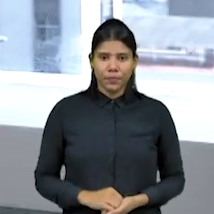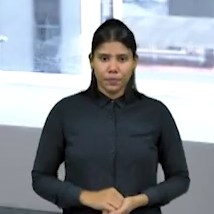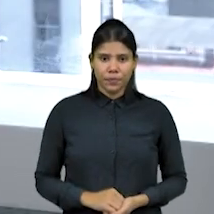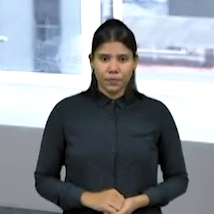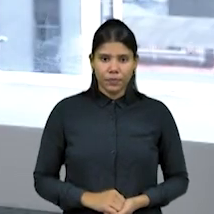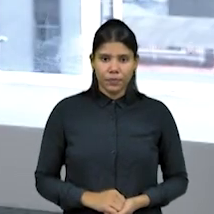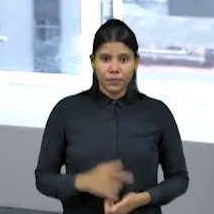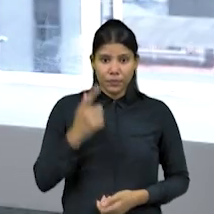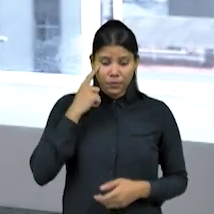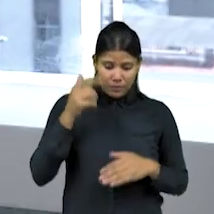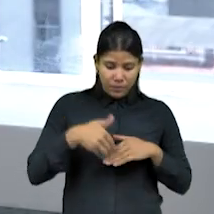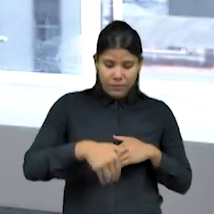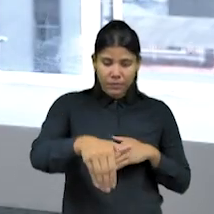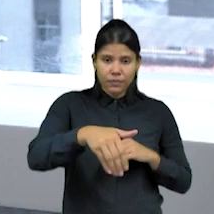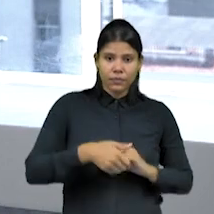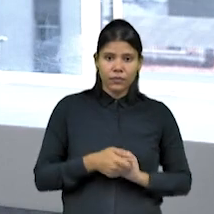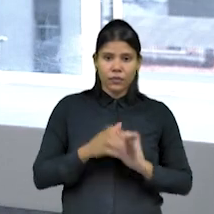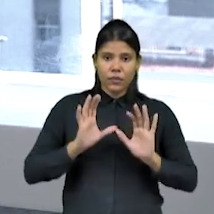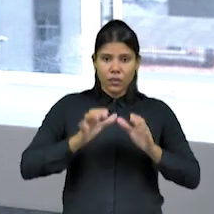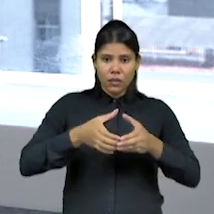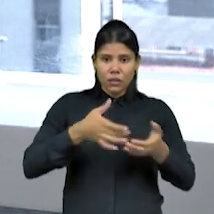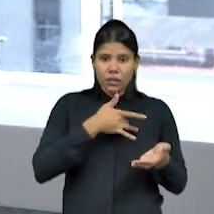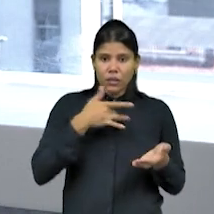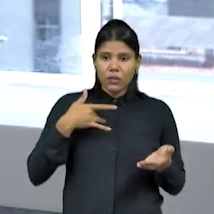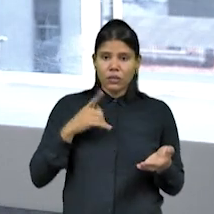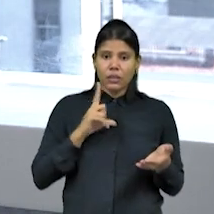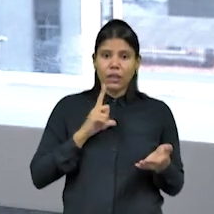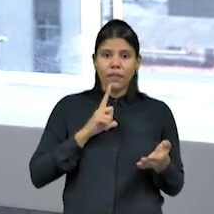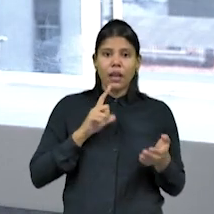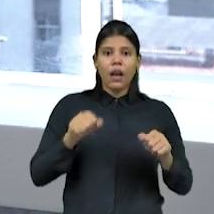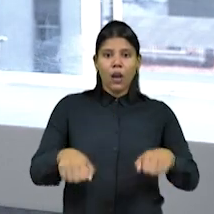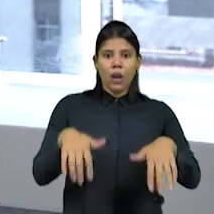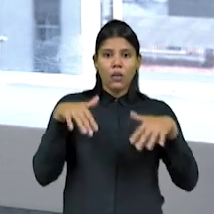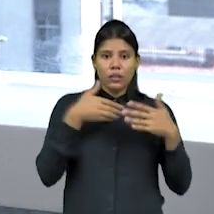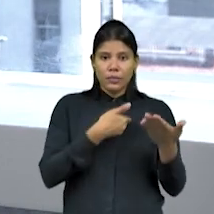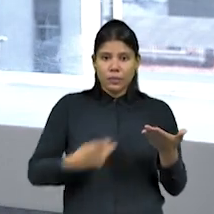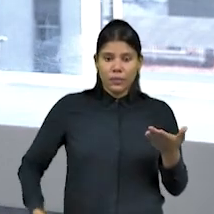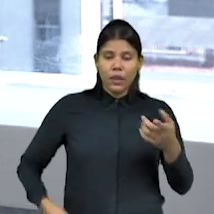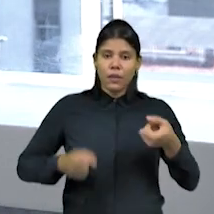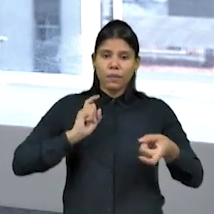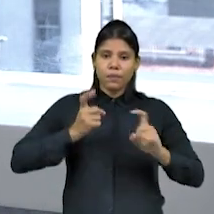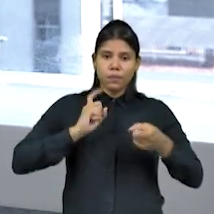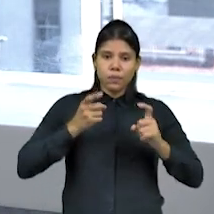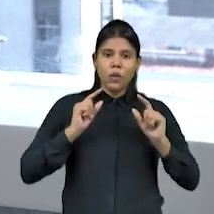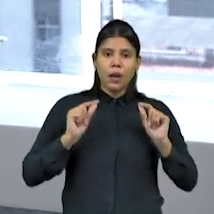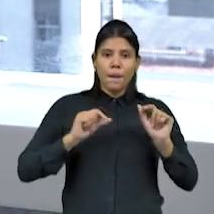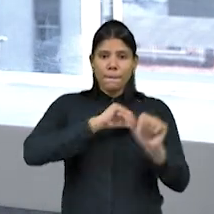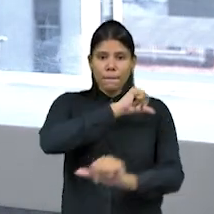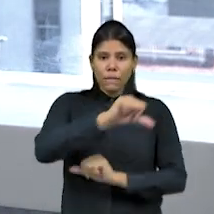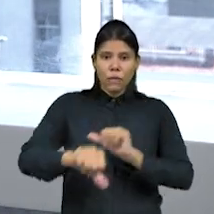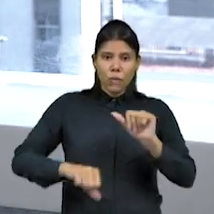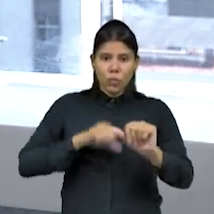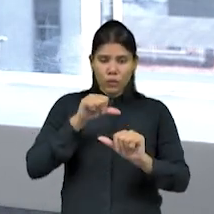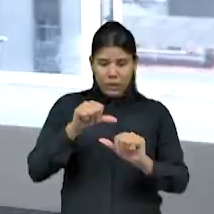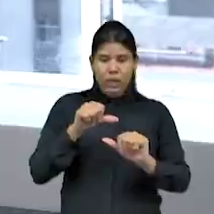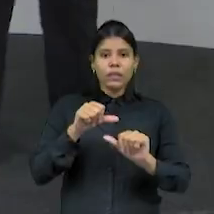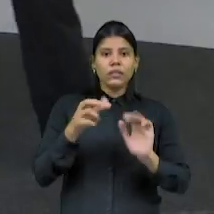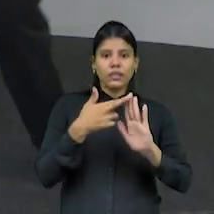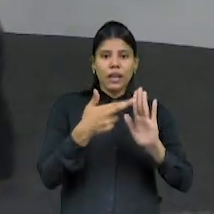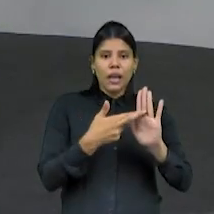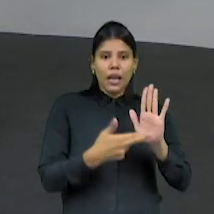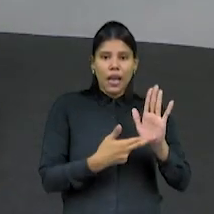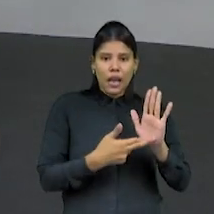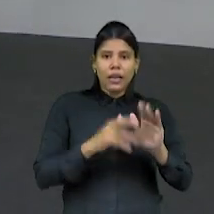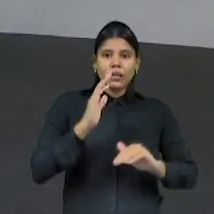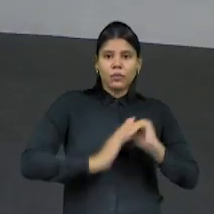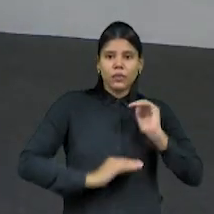Veja a seguir, Comissão de Saúde realiza audiência pública para debater mudança de regime dos agentes comunitários. E